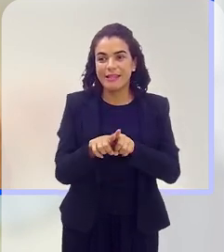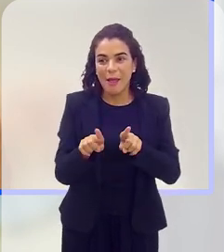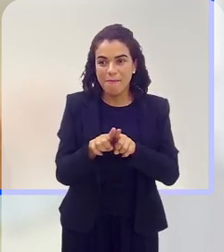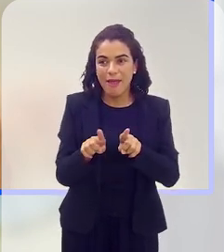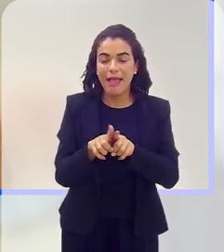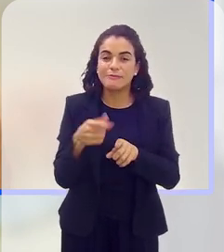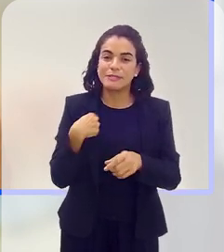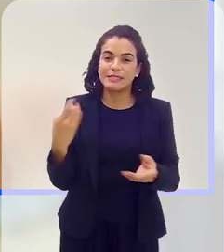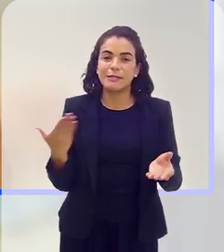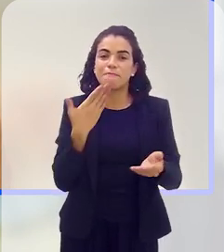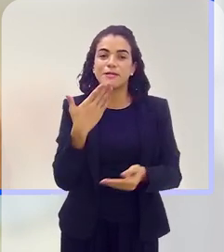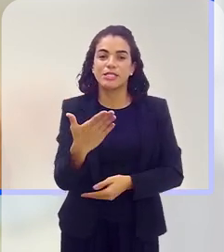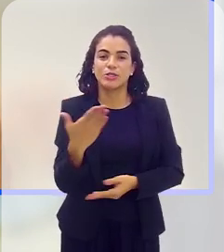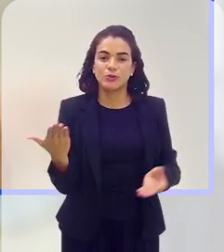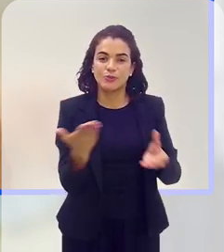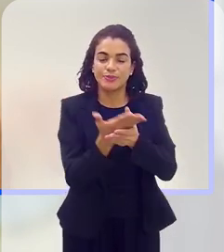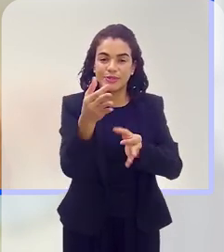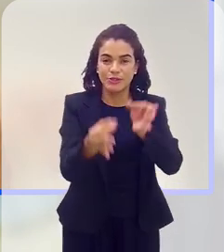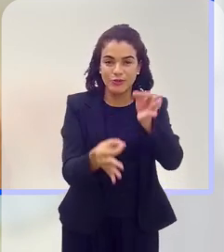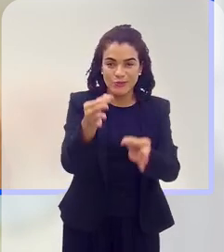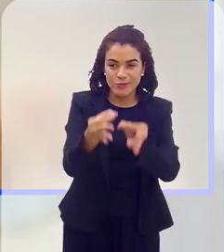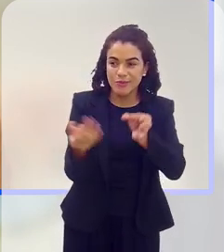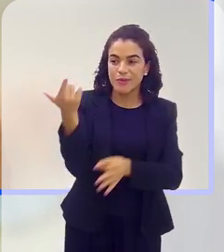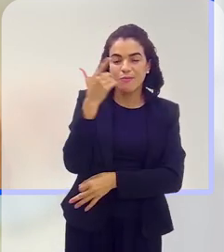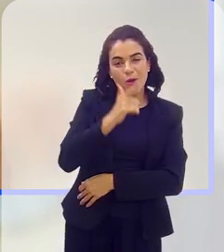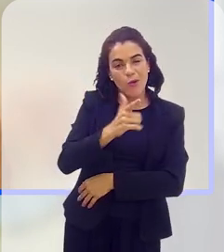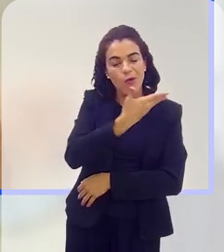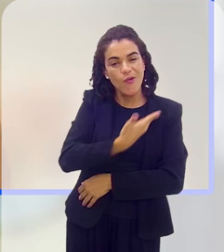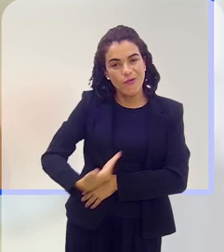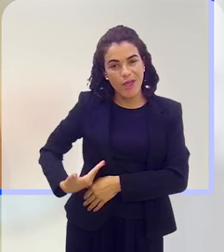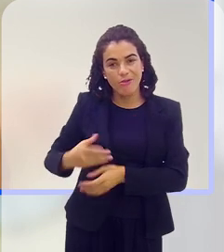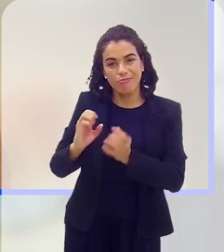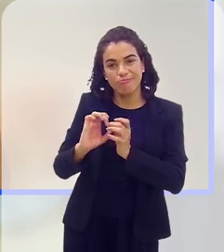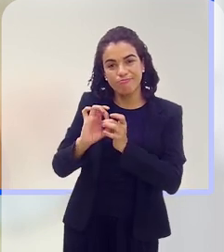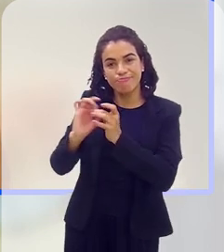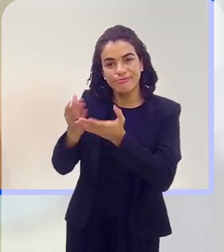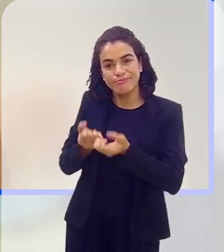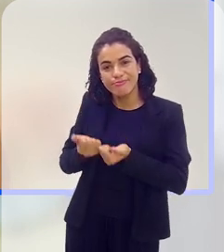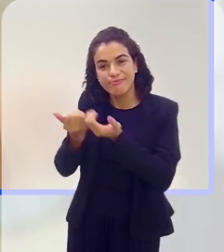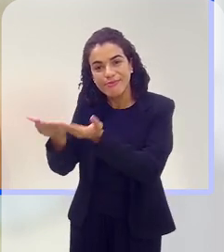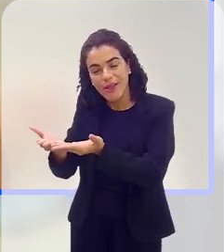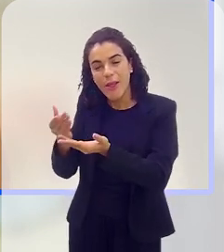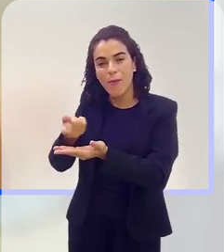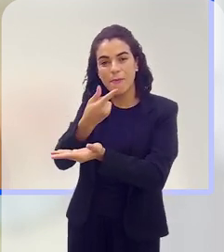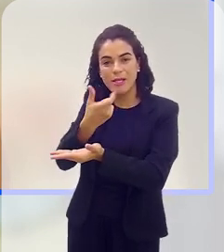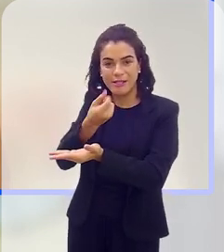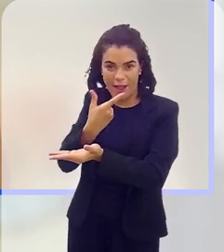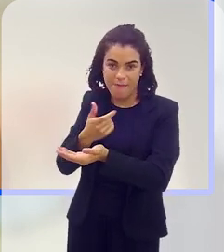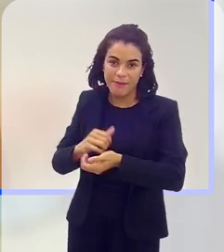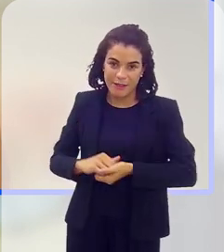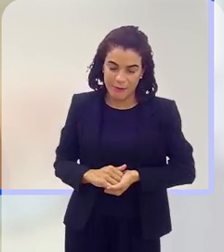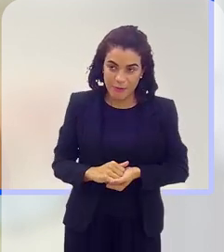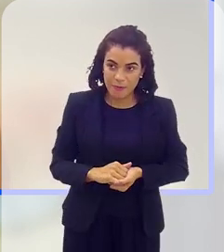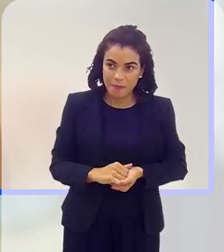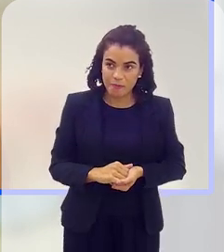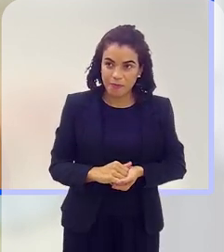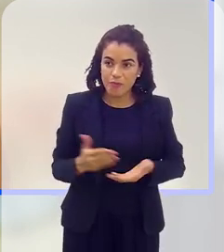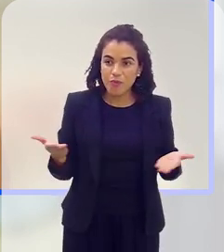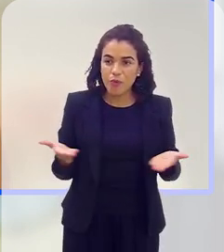tem que entrar com a judicialização do medicamento para que o governo, né, forneça esse medicamento.